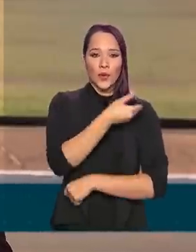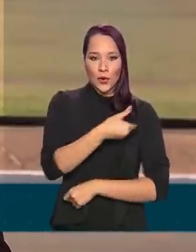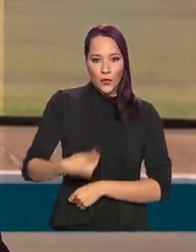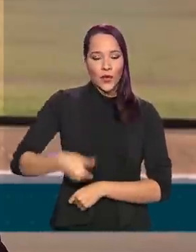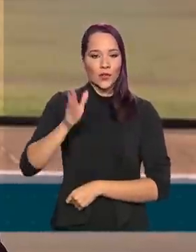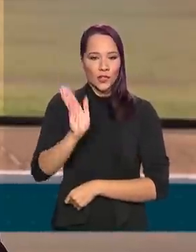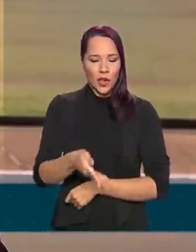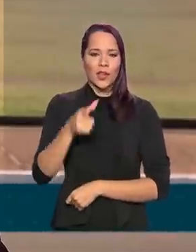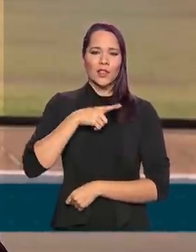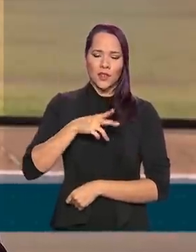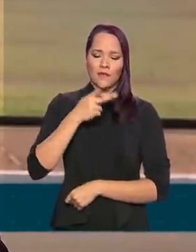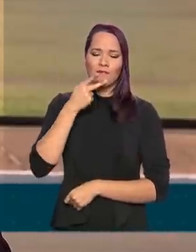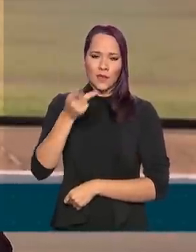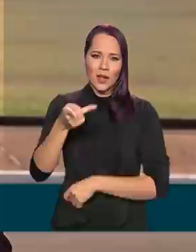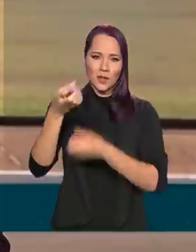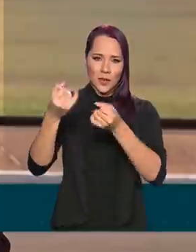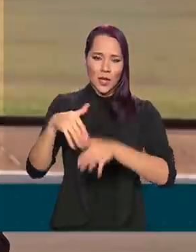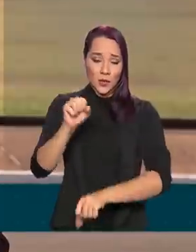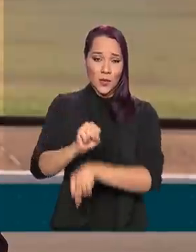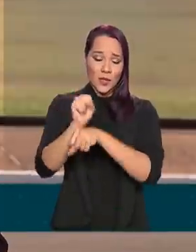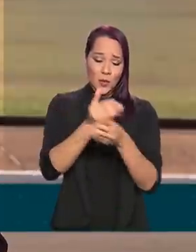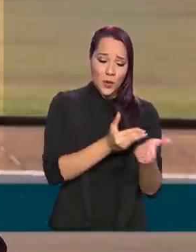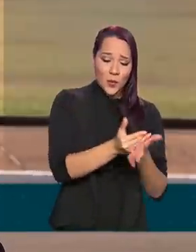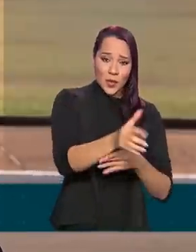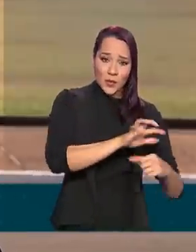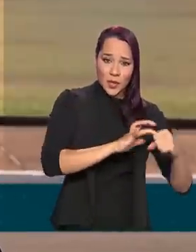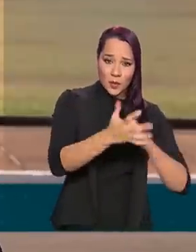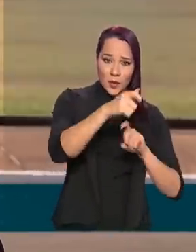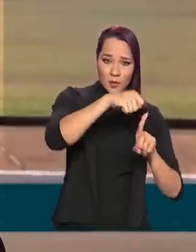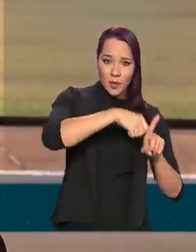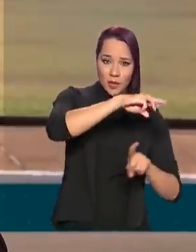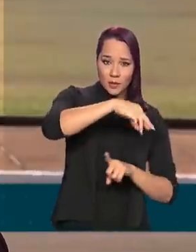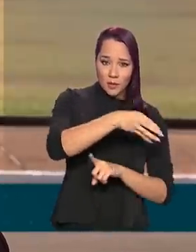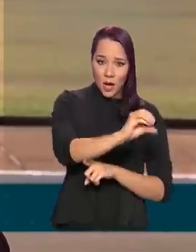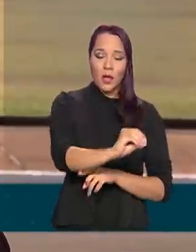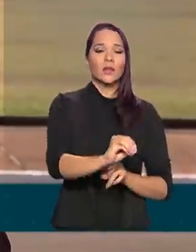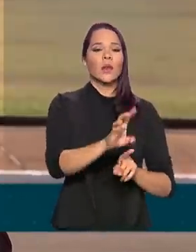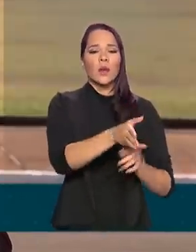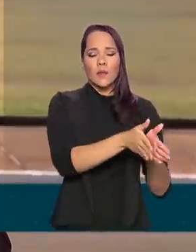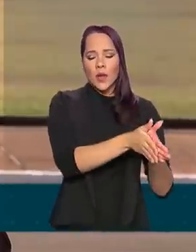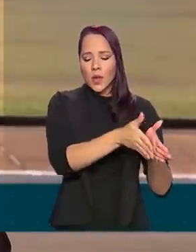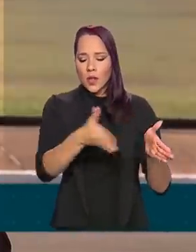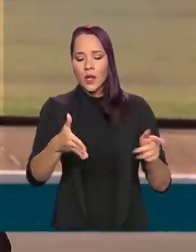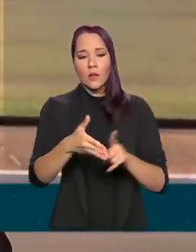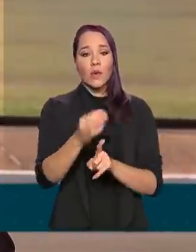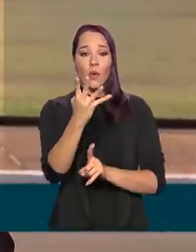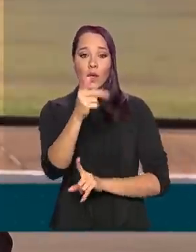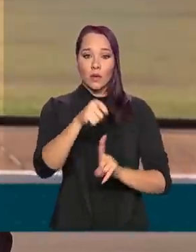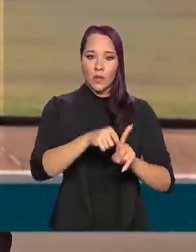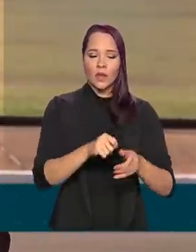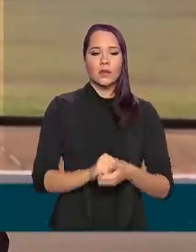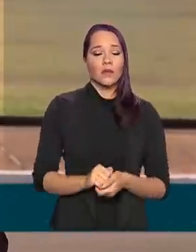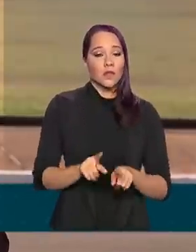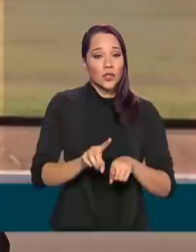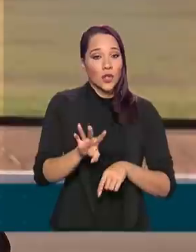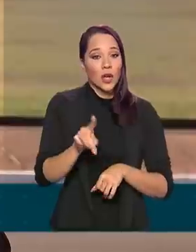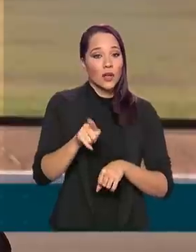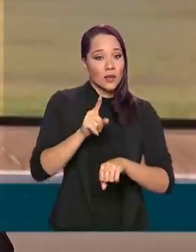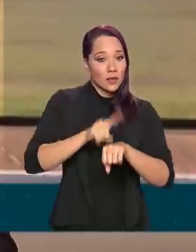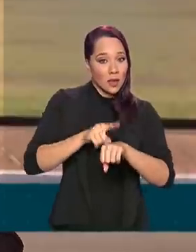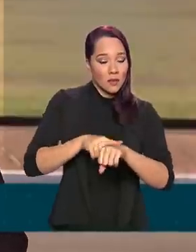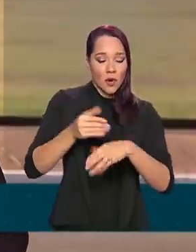já havia determinado essa suspensão logo no início da pandemia, em março, pelo período de quatro meses. O prazo, portanto,